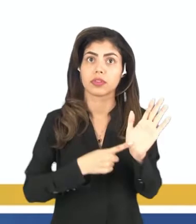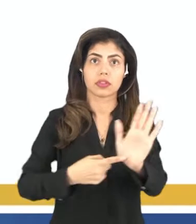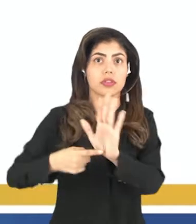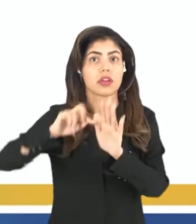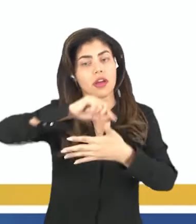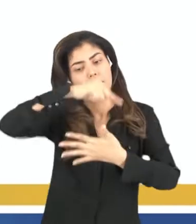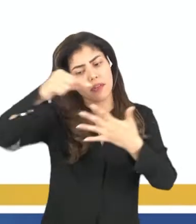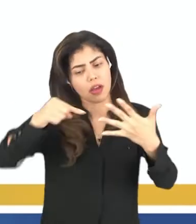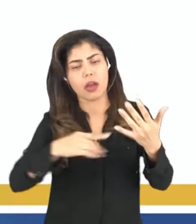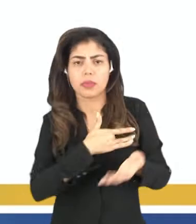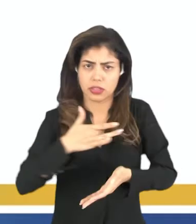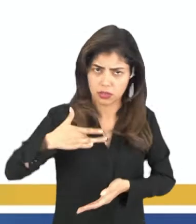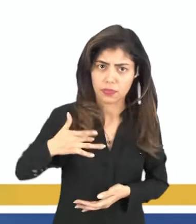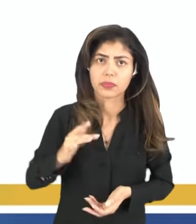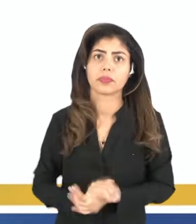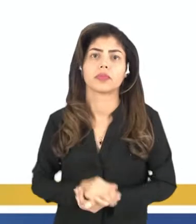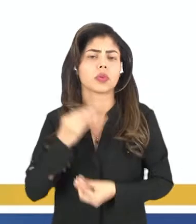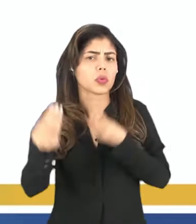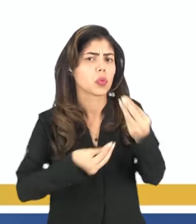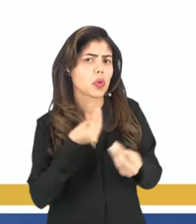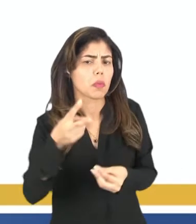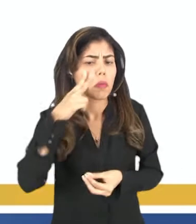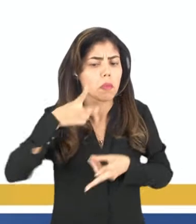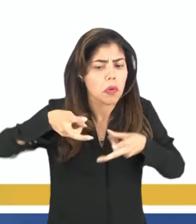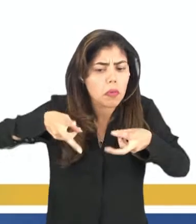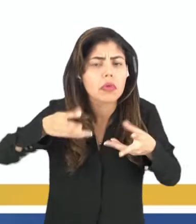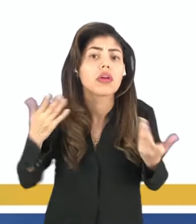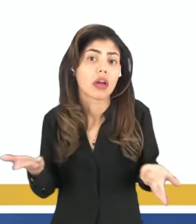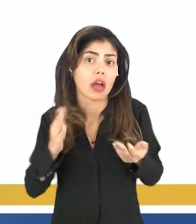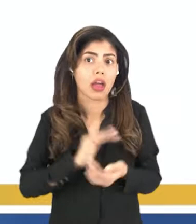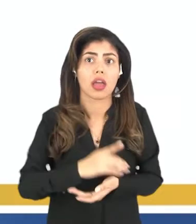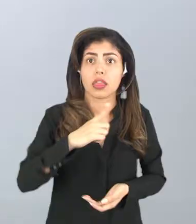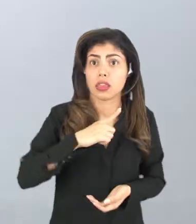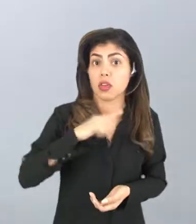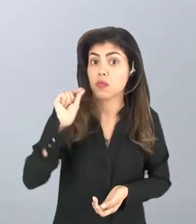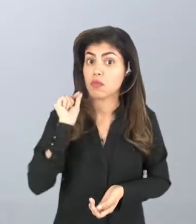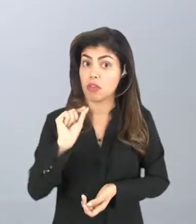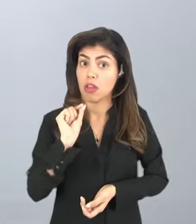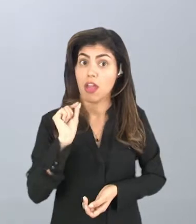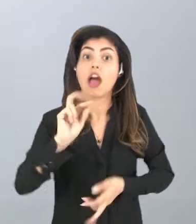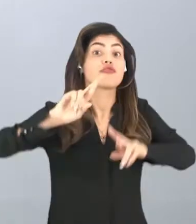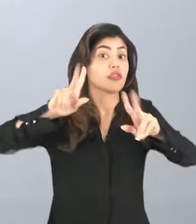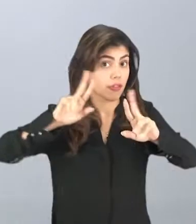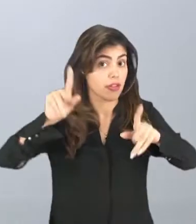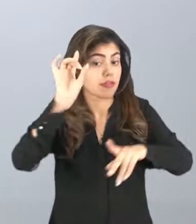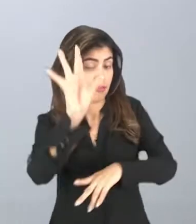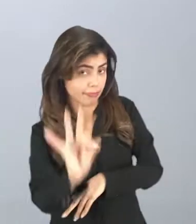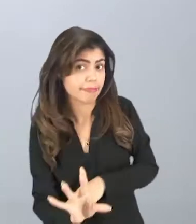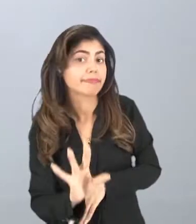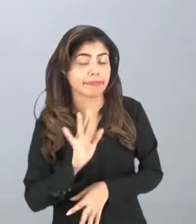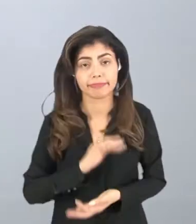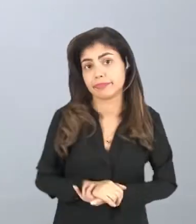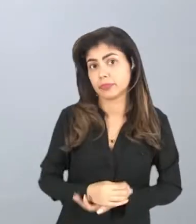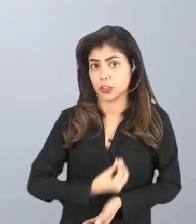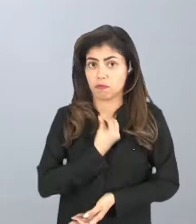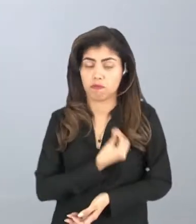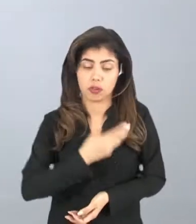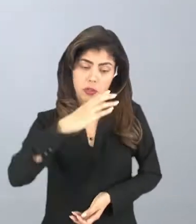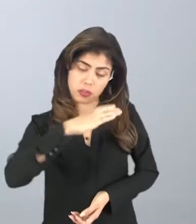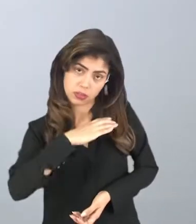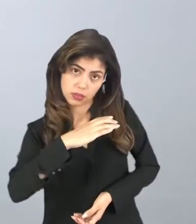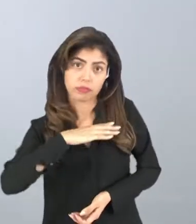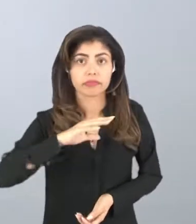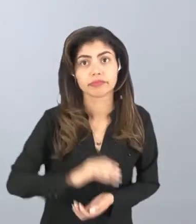vários benefícios para a saúde. Então, como a gente pode ver, que eles sempre fazem essa diferenciação, né? Da vida urbana,